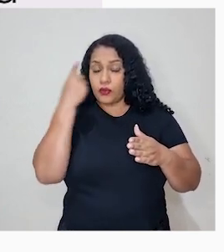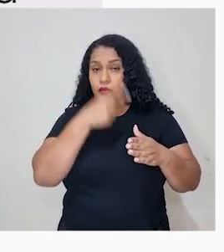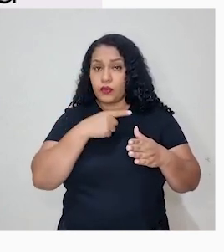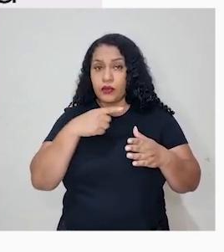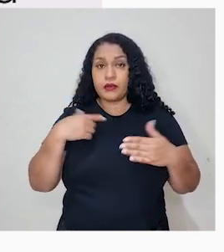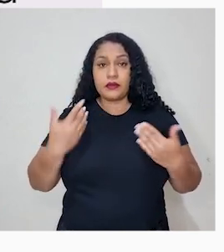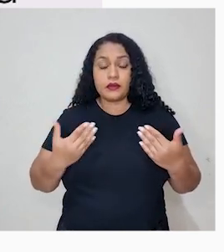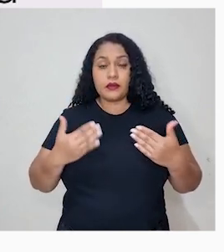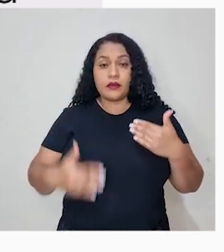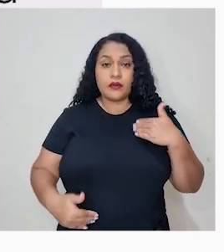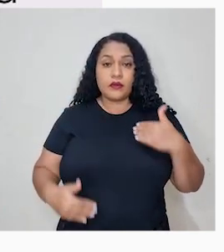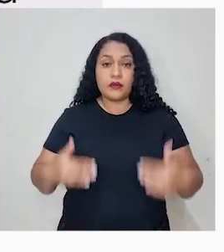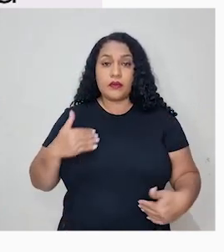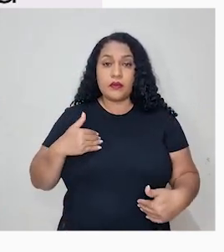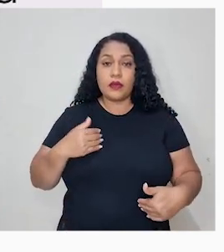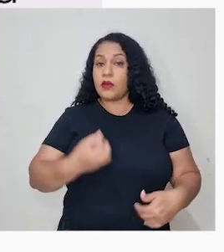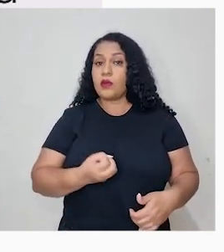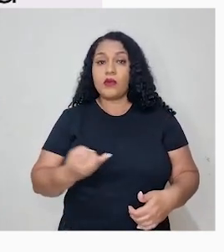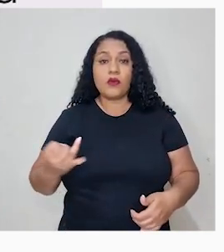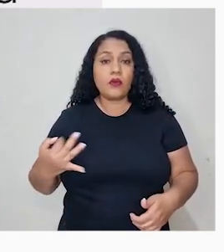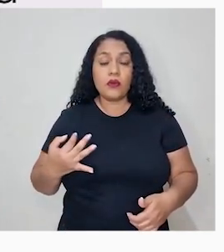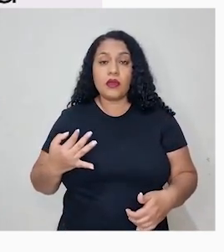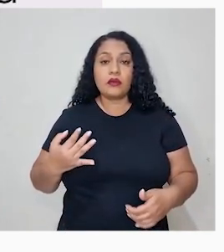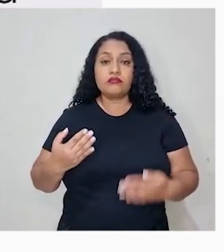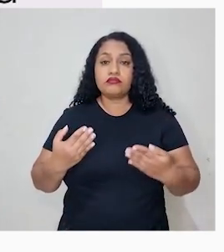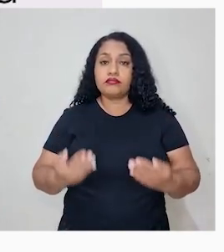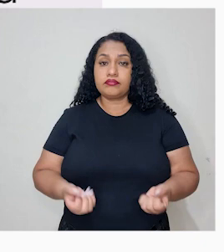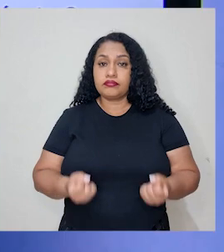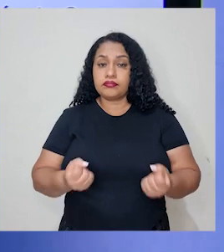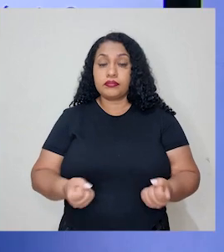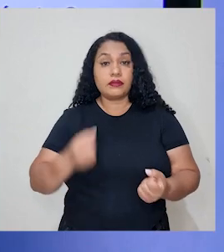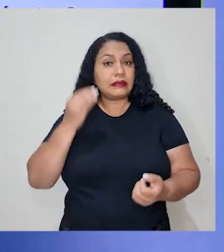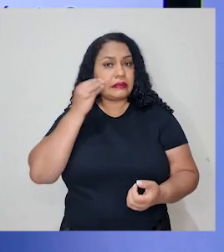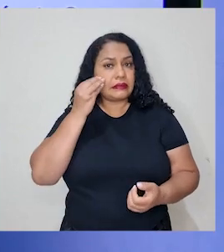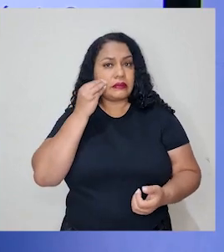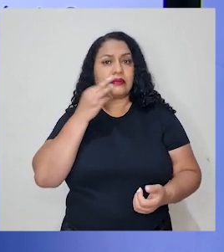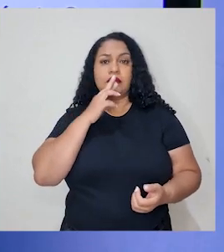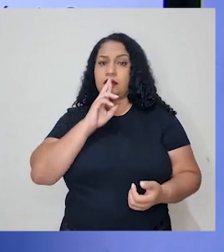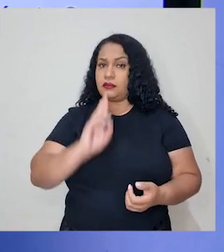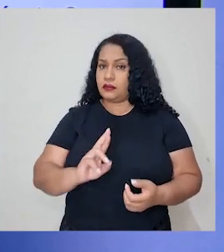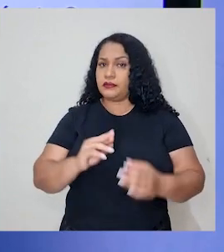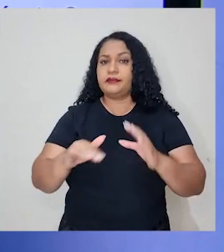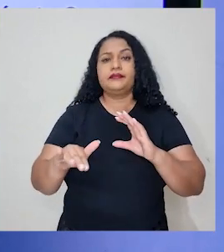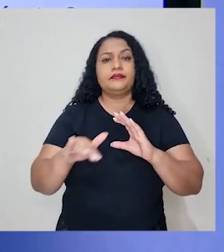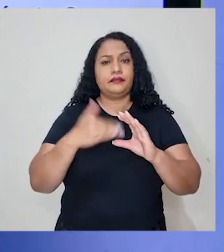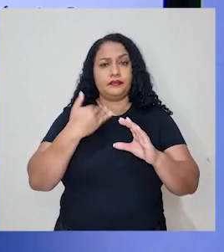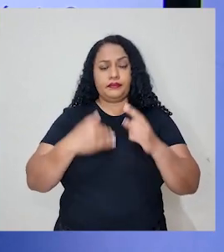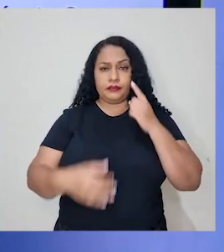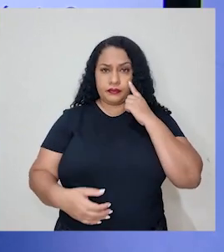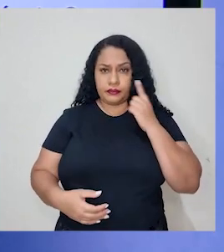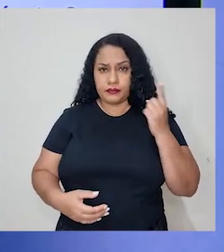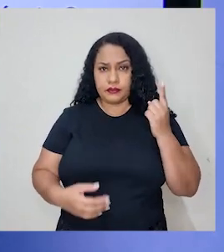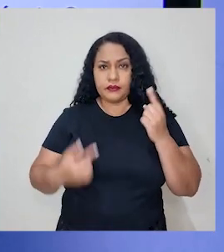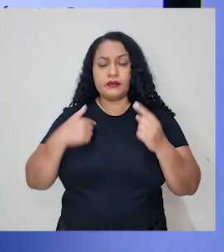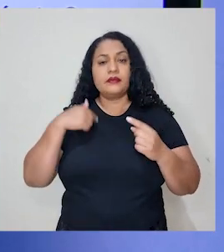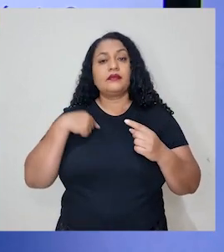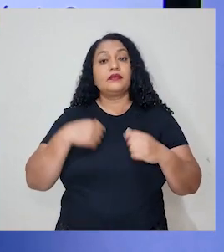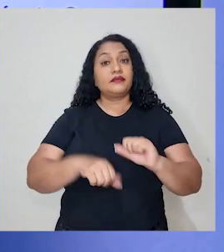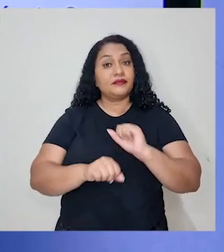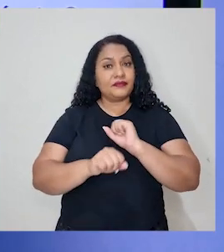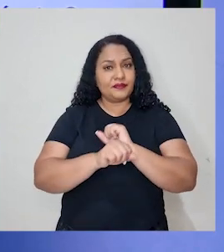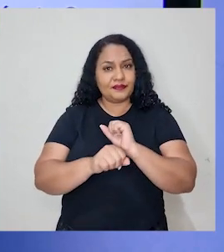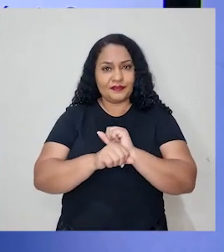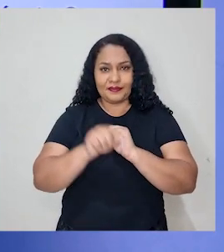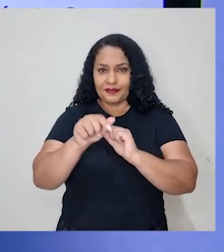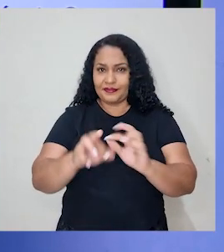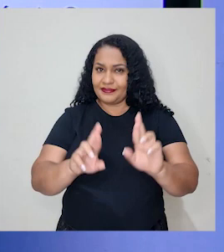massa corporal dele é de quanto? Então, tentem resolver e mandem aí no número da telinha que eu estou